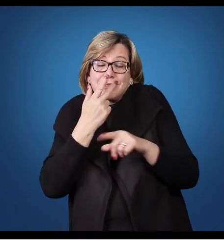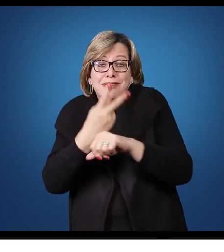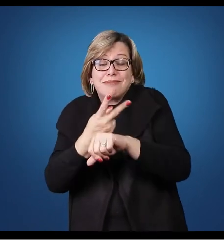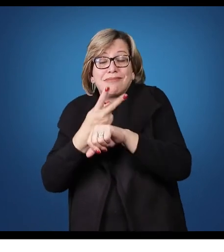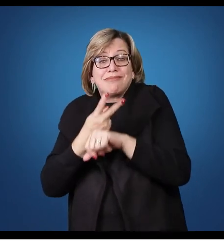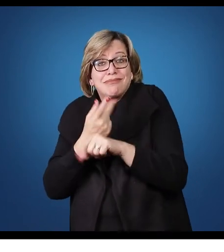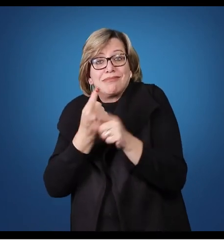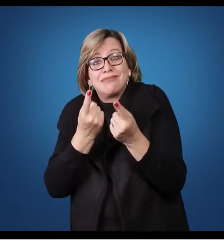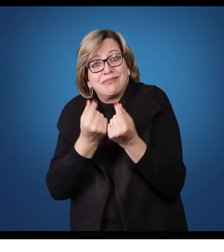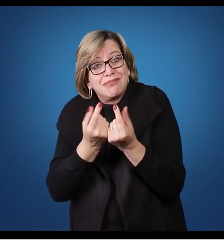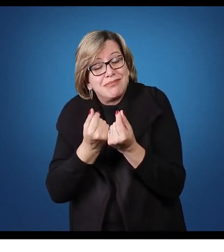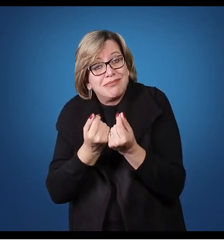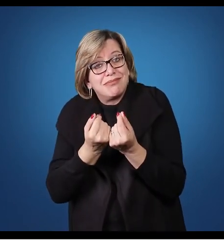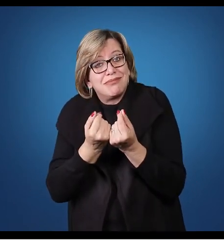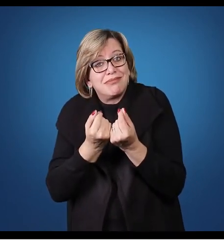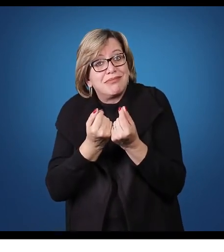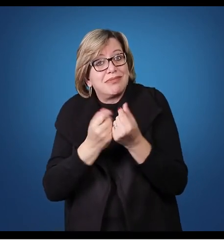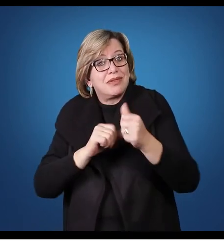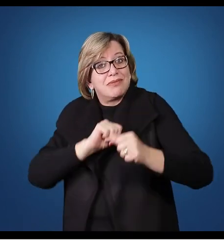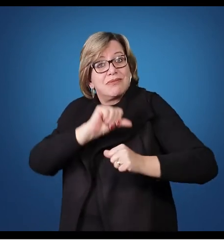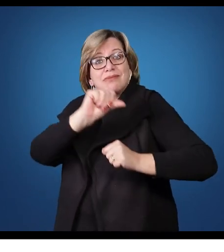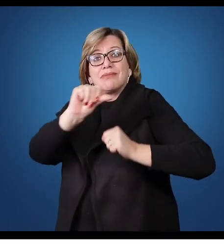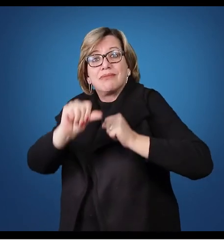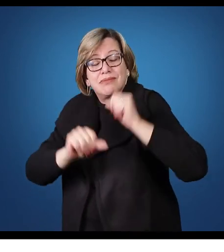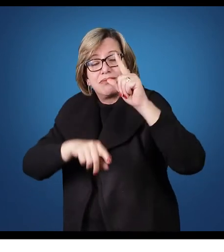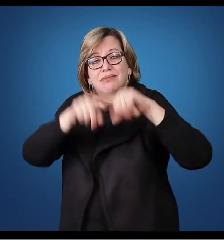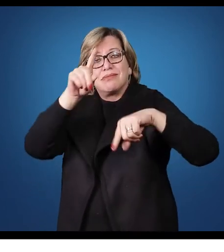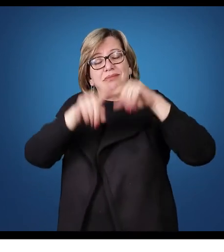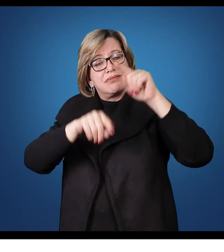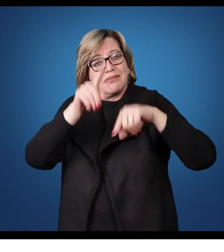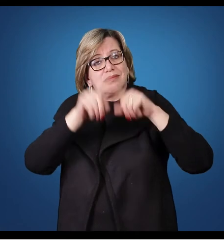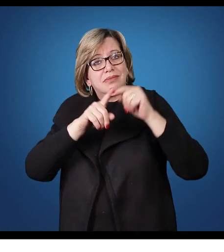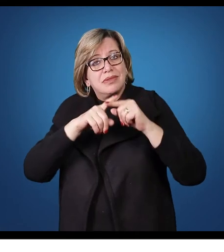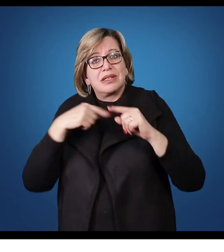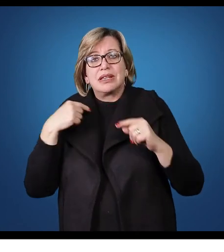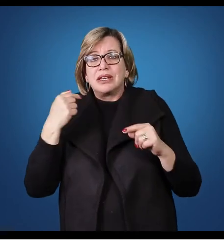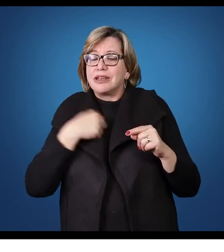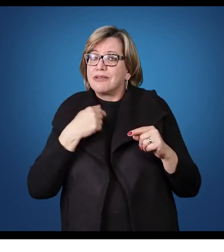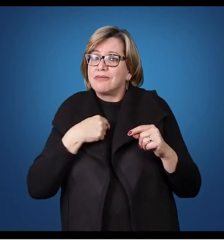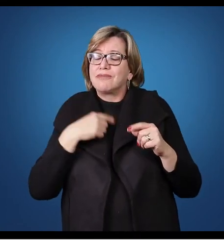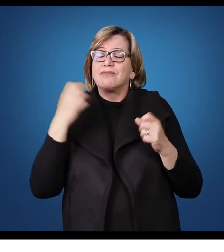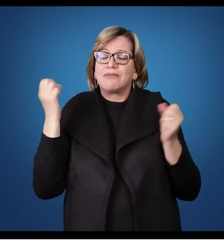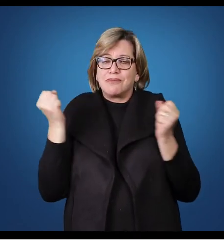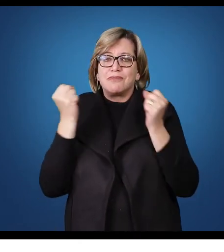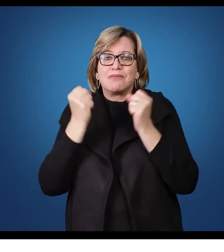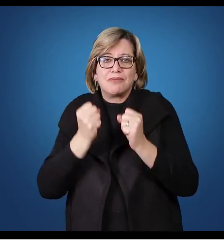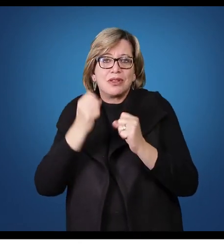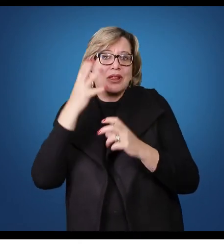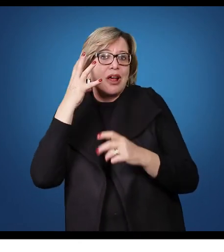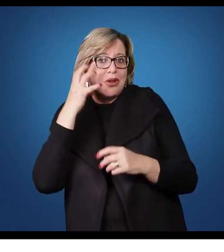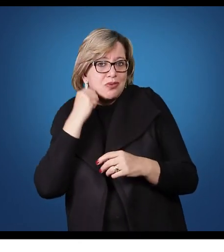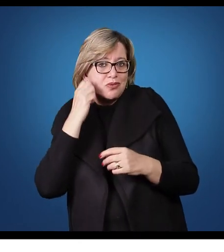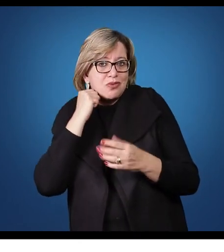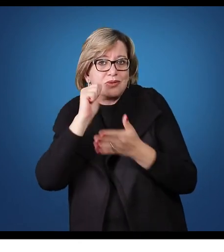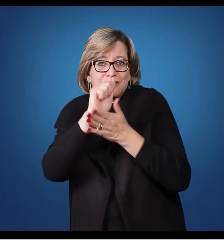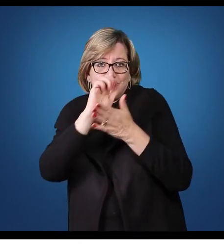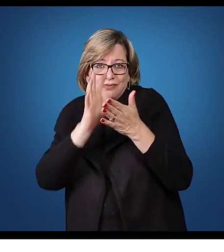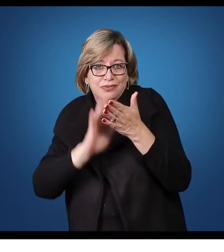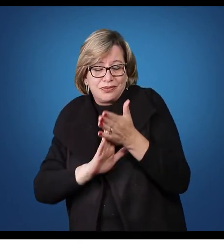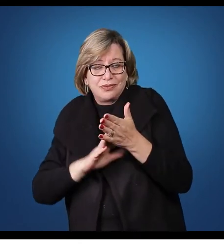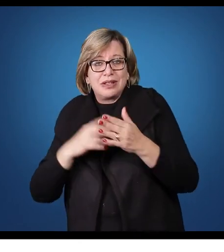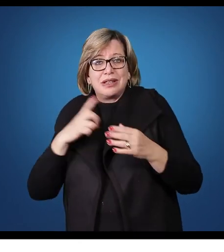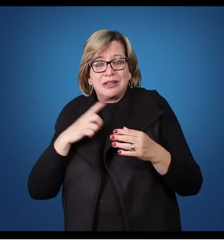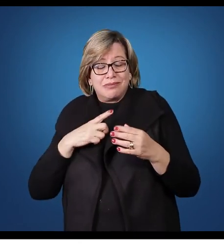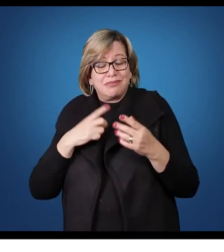transformado em mercadorias para que eu gere a minha atividade, gere